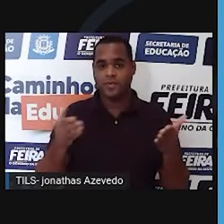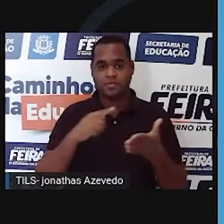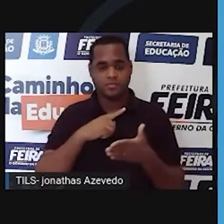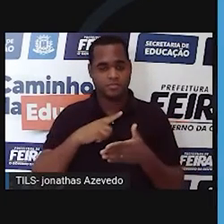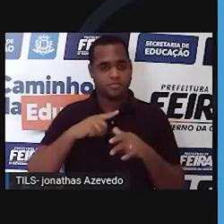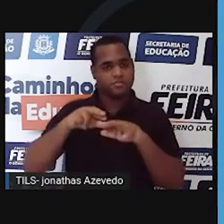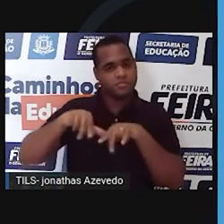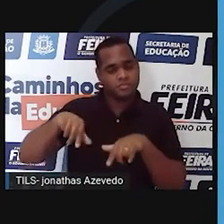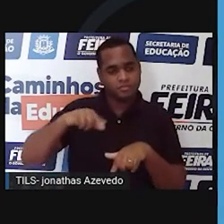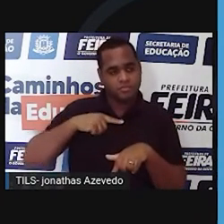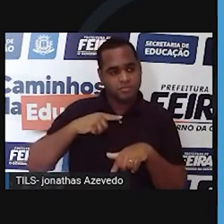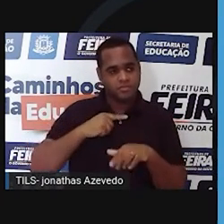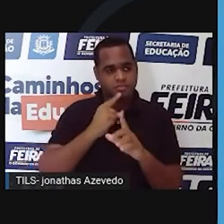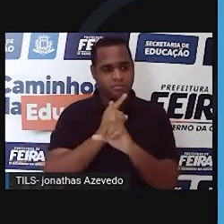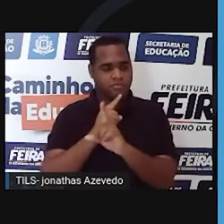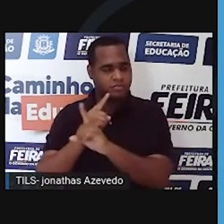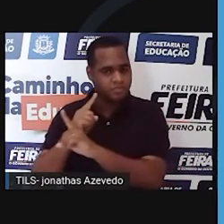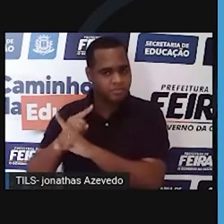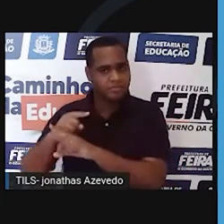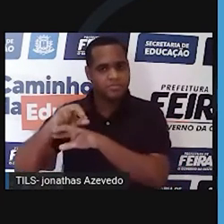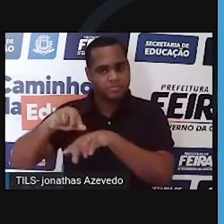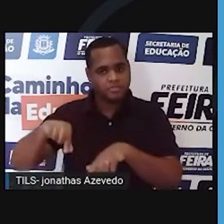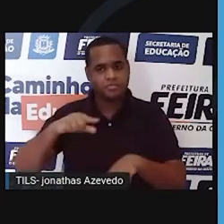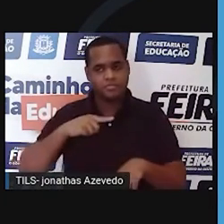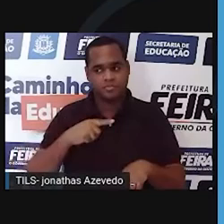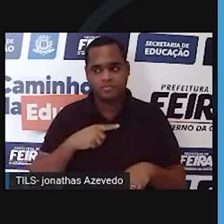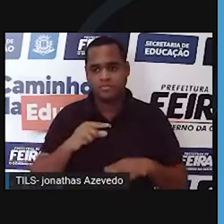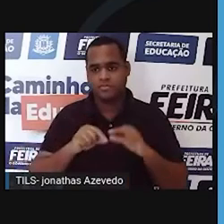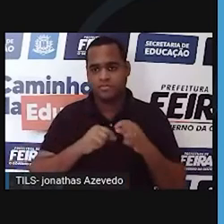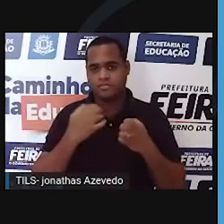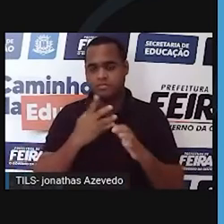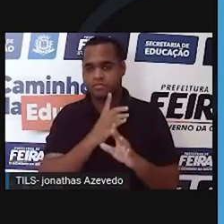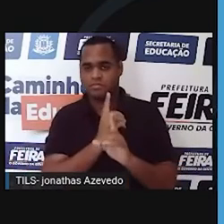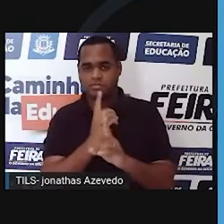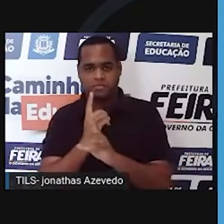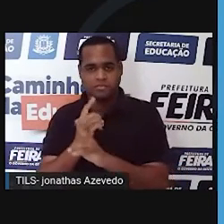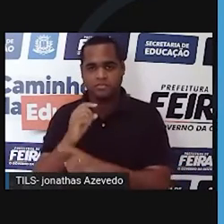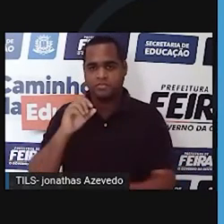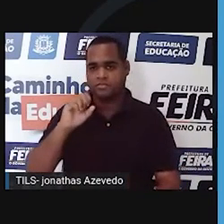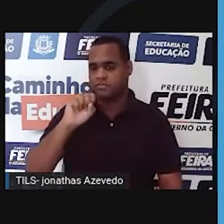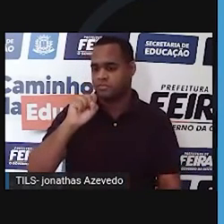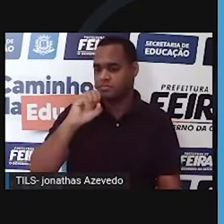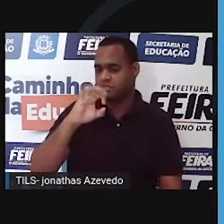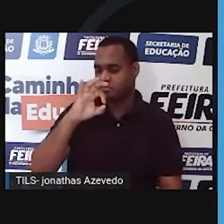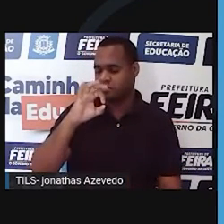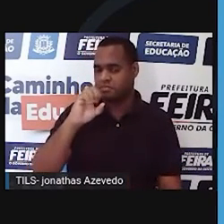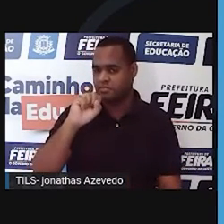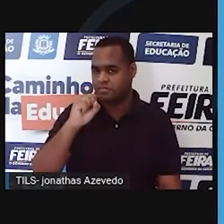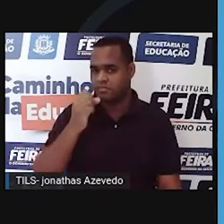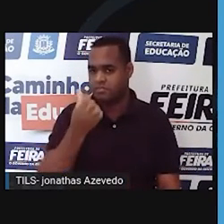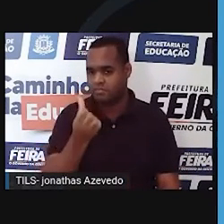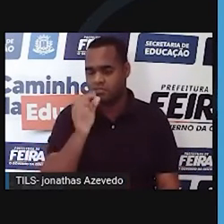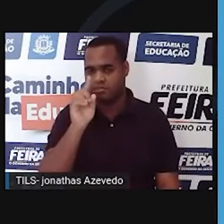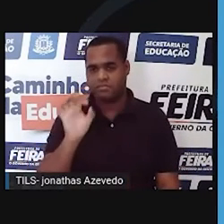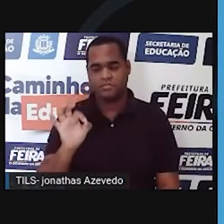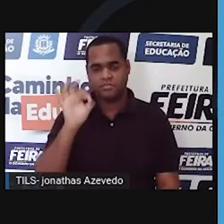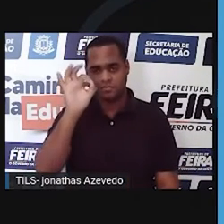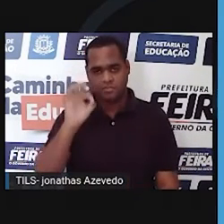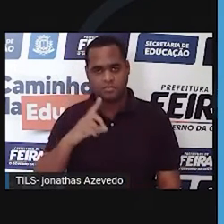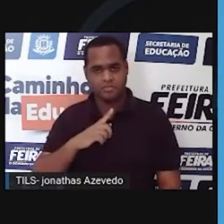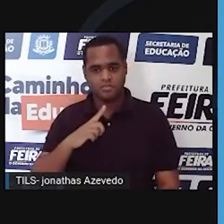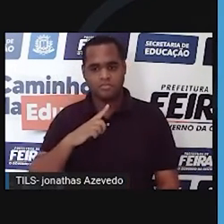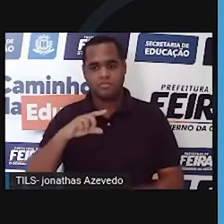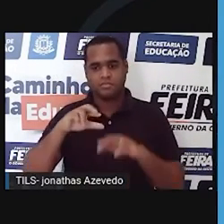dessas perdas de biodiversidade para plantas e formigas. Há uma perda de 86% das espécies endêmicas